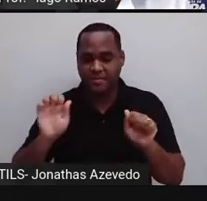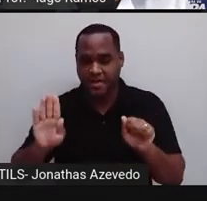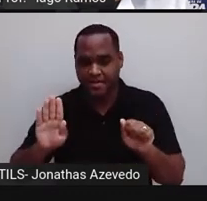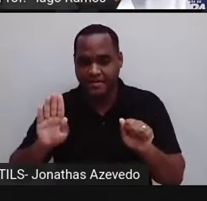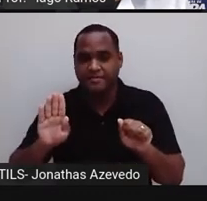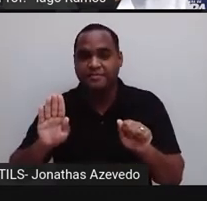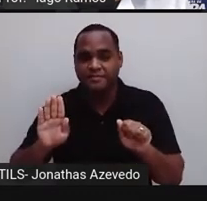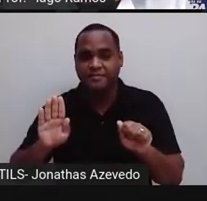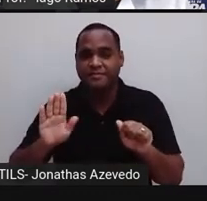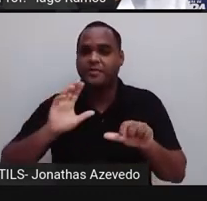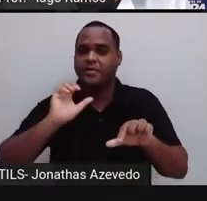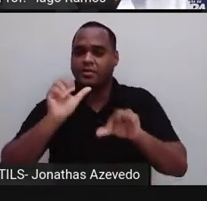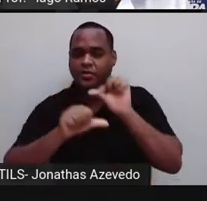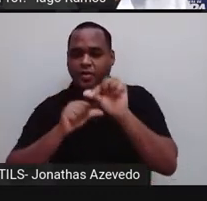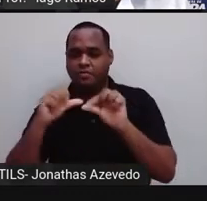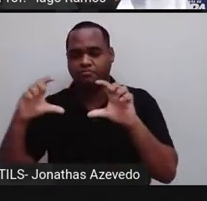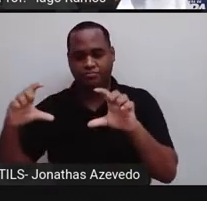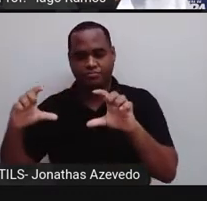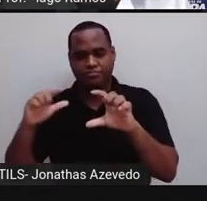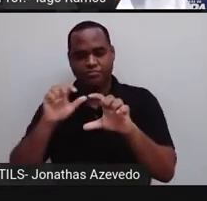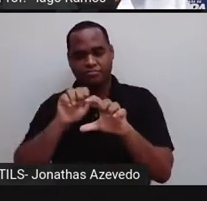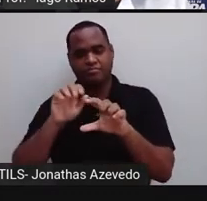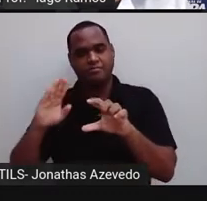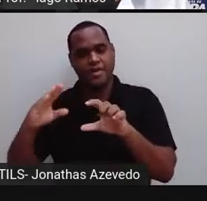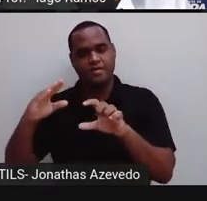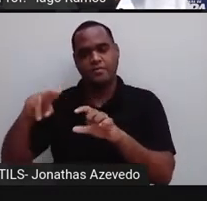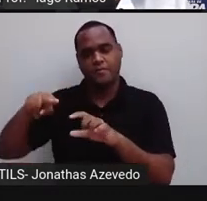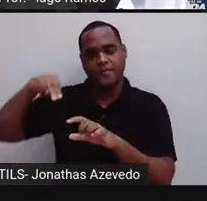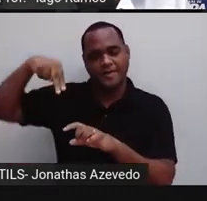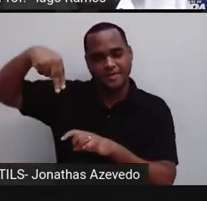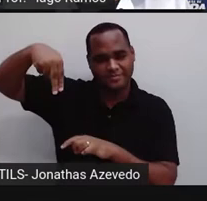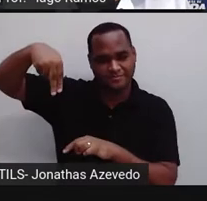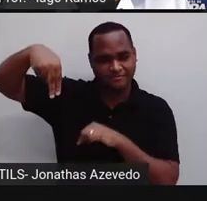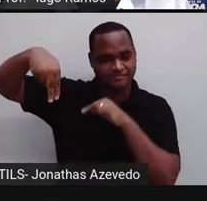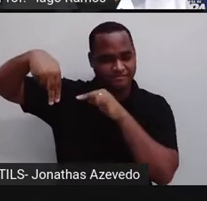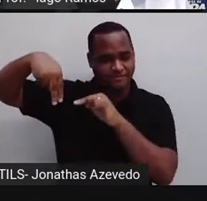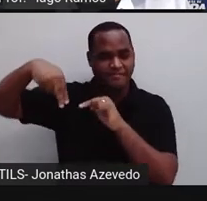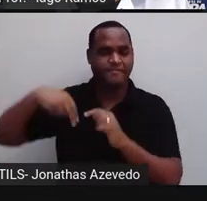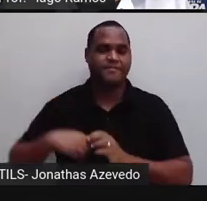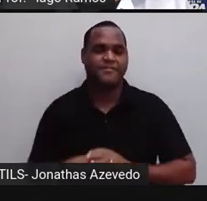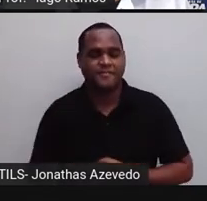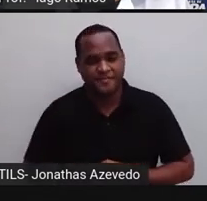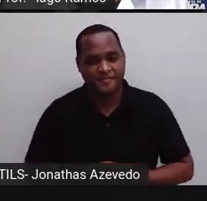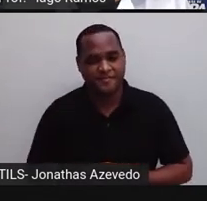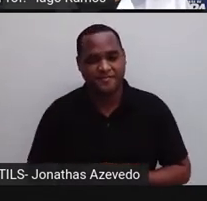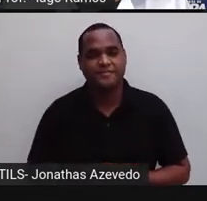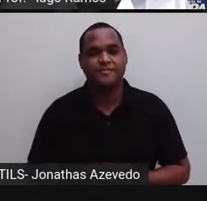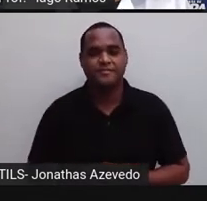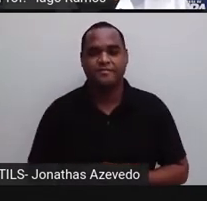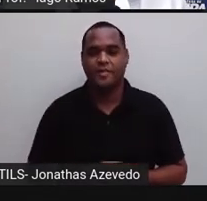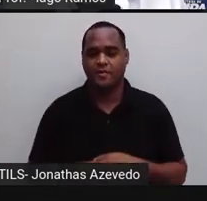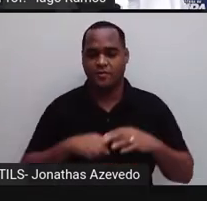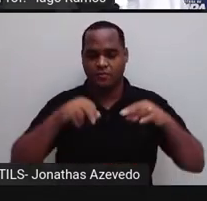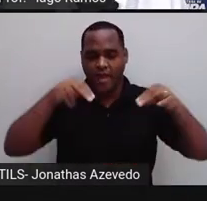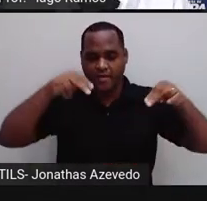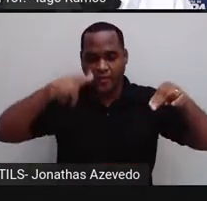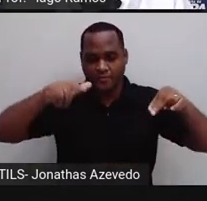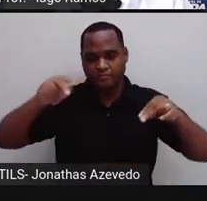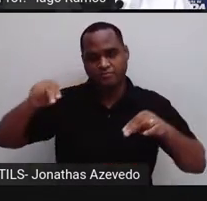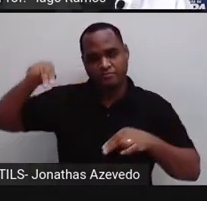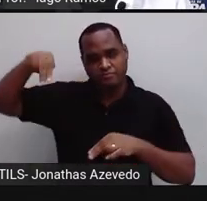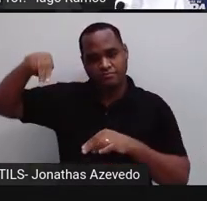colocar aquele expoente que estava ali se repetindo na multiplicação,